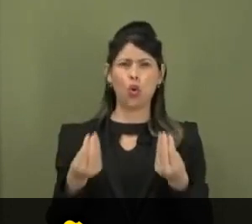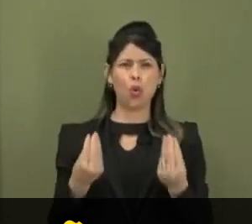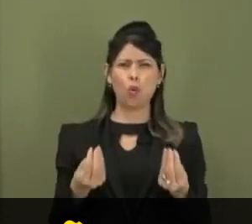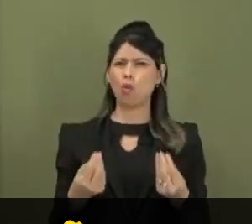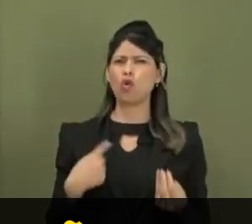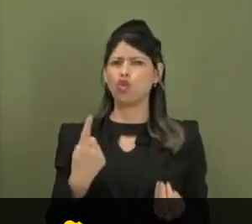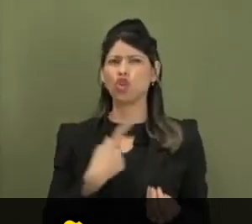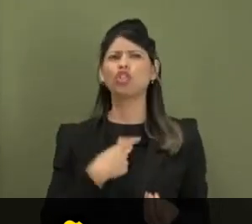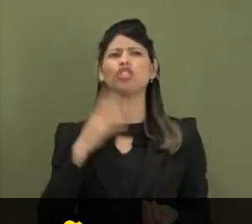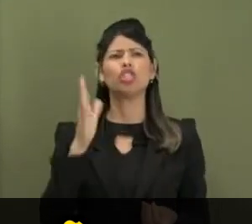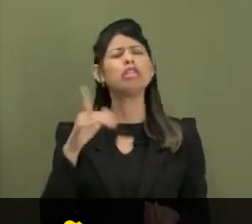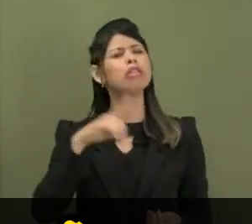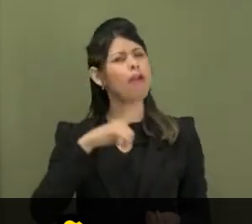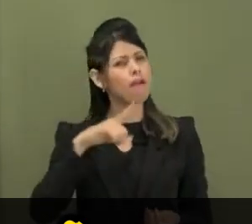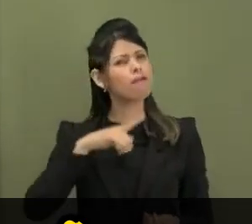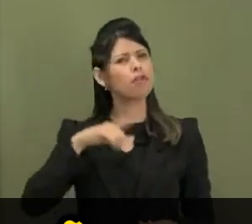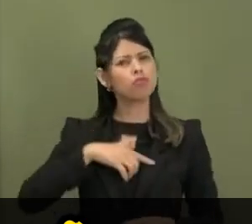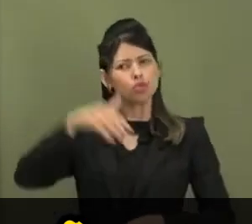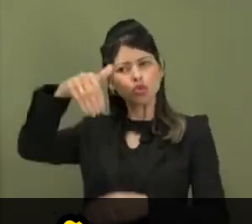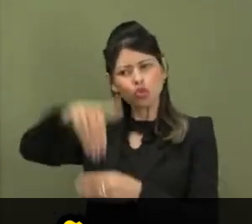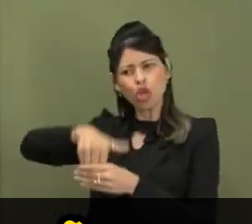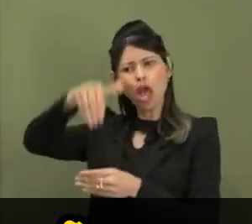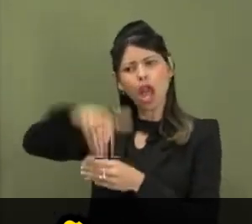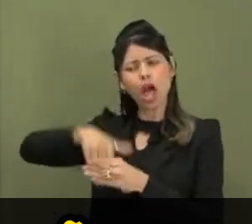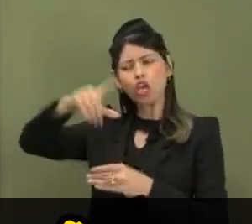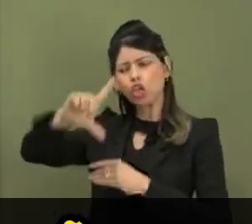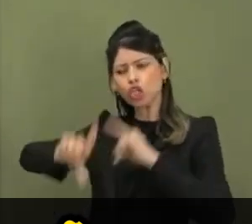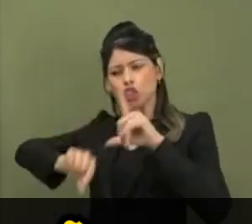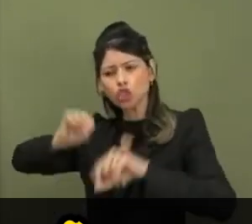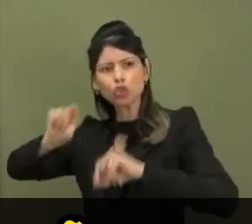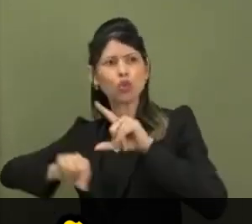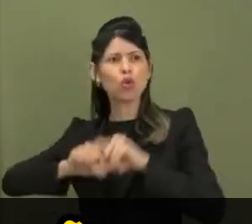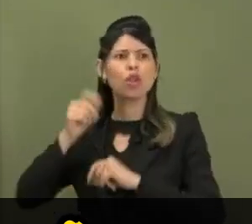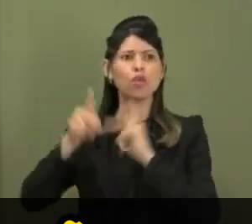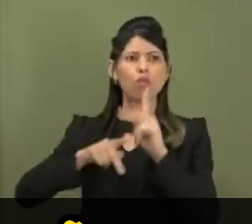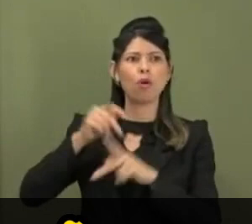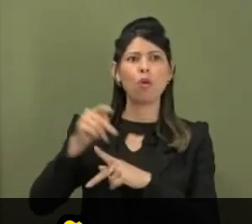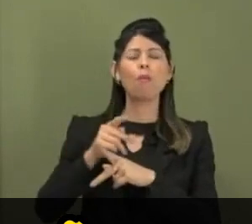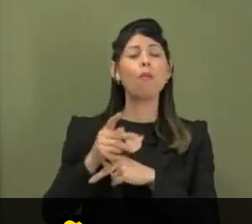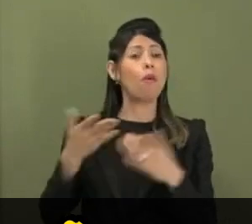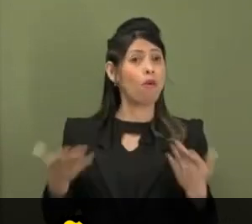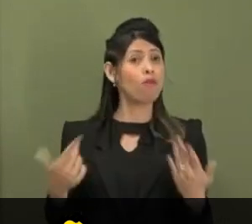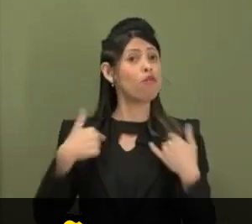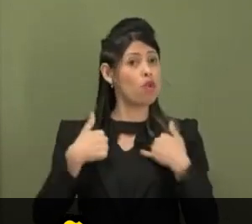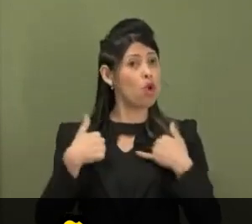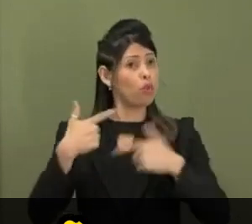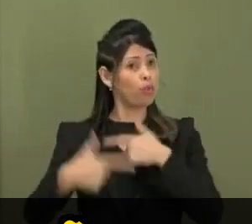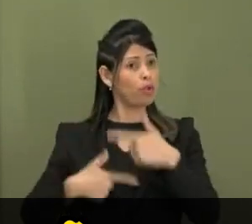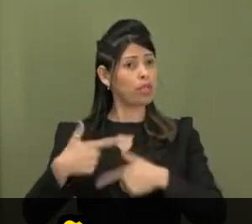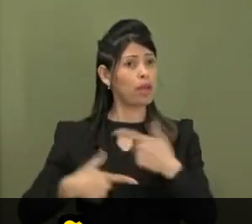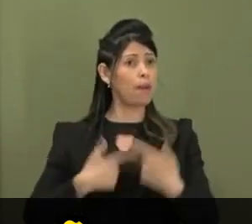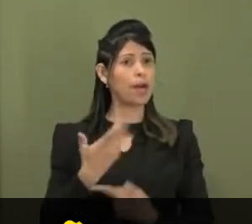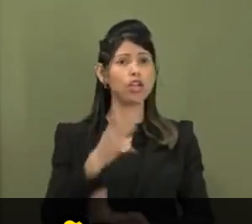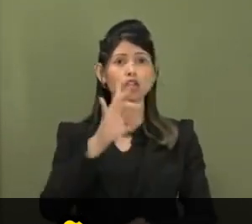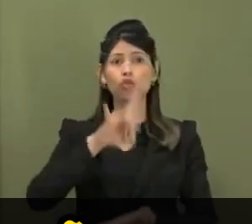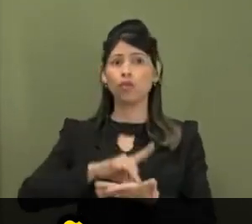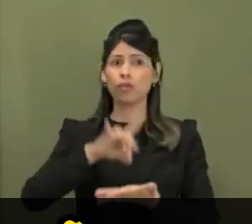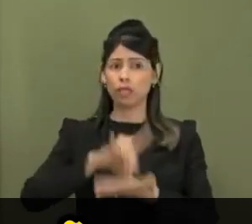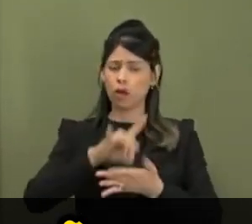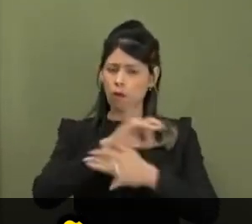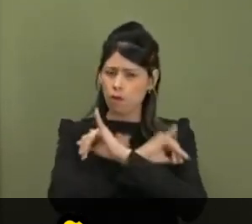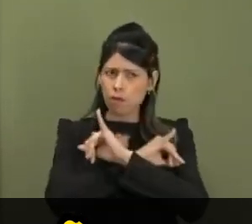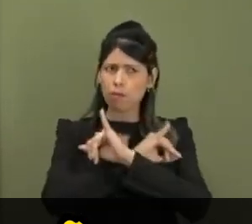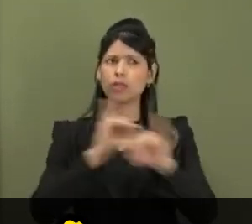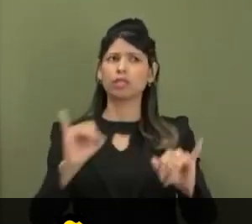eleitos para isso e fizemos o nosso trabalho, e vou relatar aqui, dando uma pá de calma